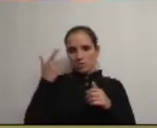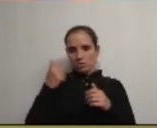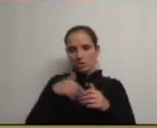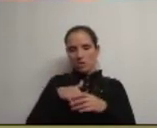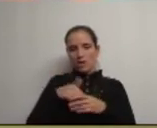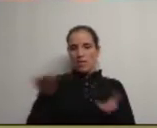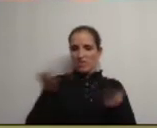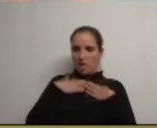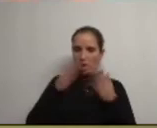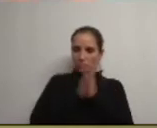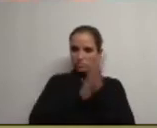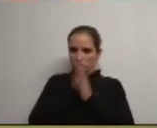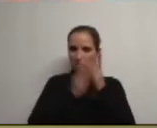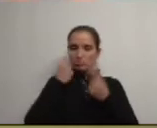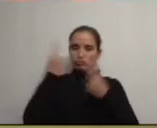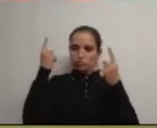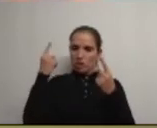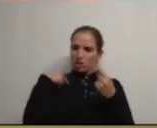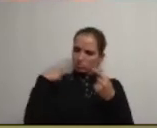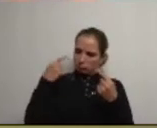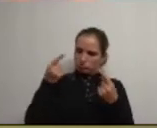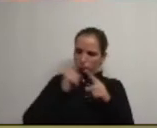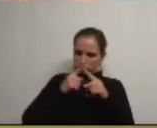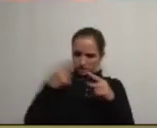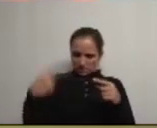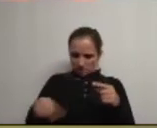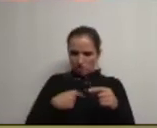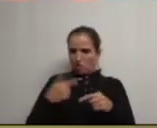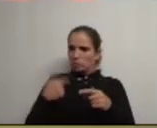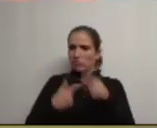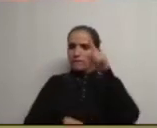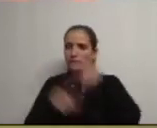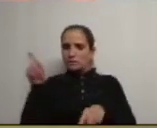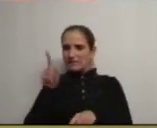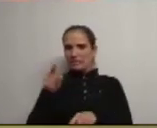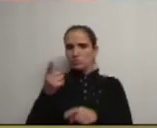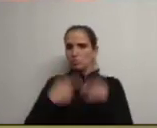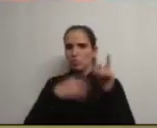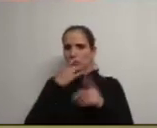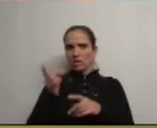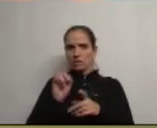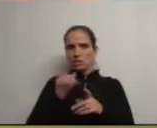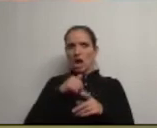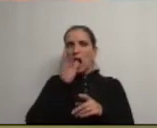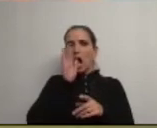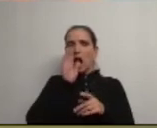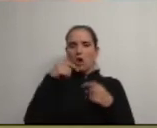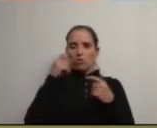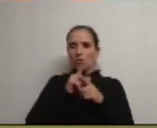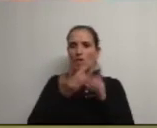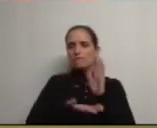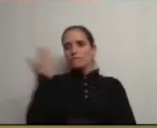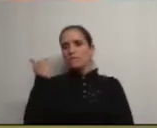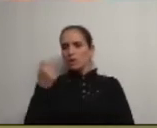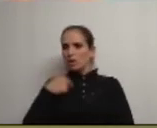dada a oportunidade de mostrar aquilo que valho ok? eu não deixo isso não tiro a água do capote não fujo